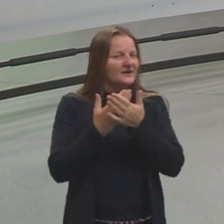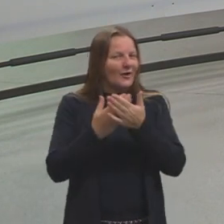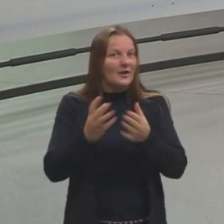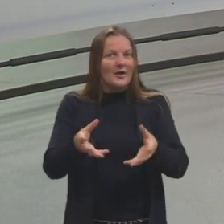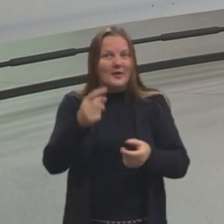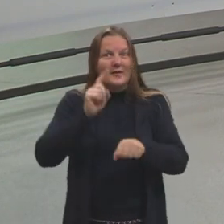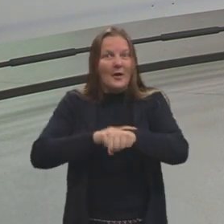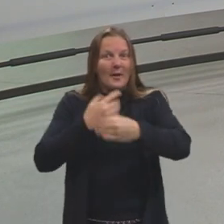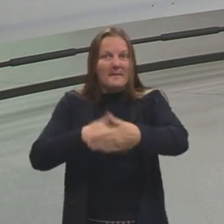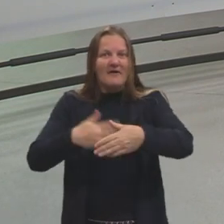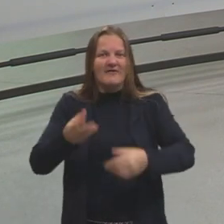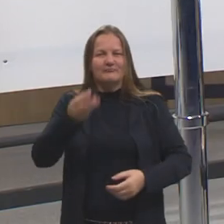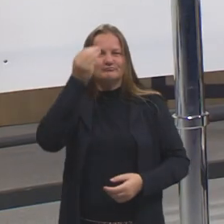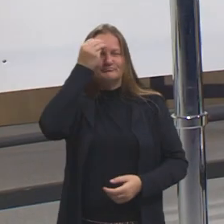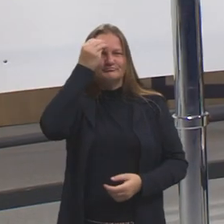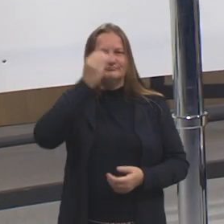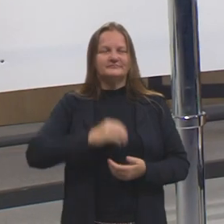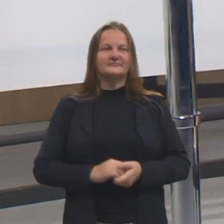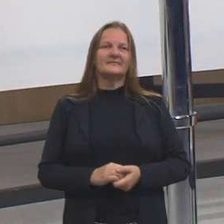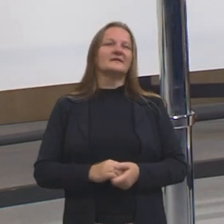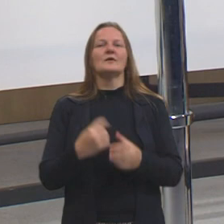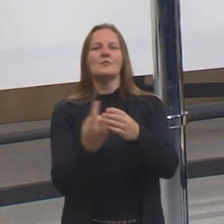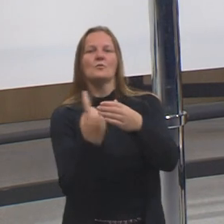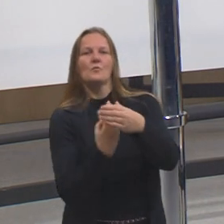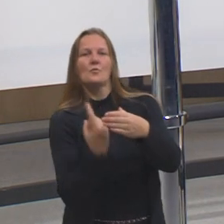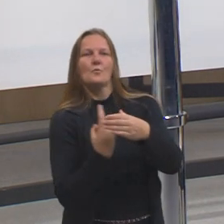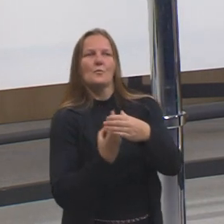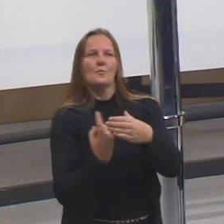Bom, aqui nós temos um liquidificador.